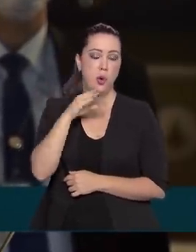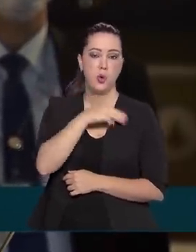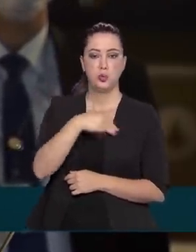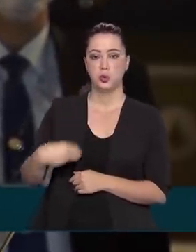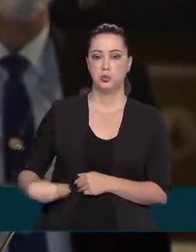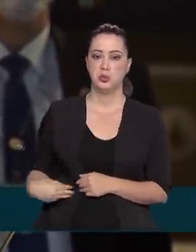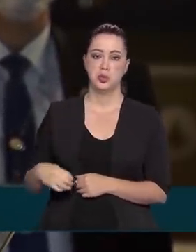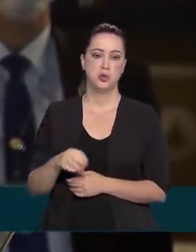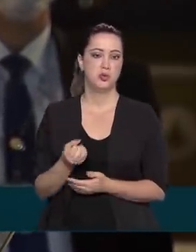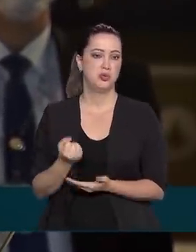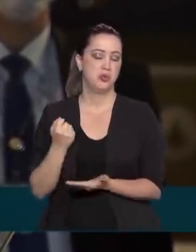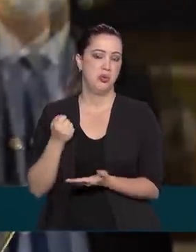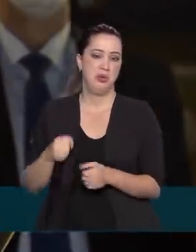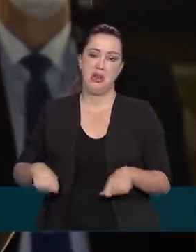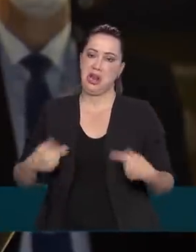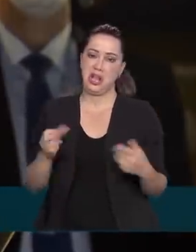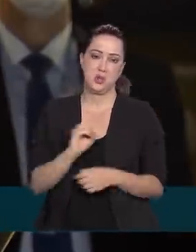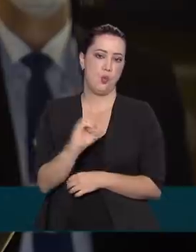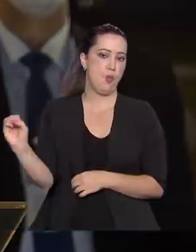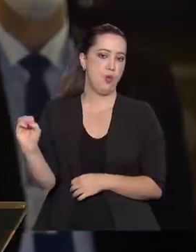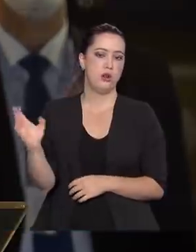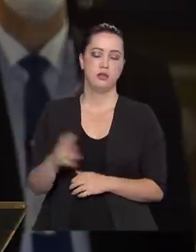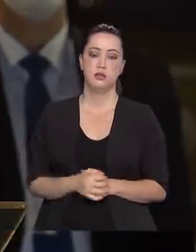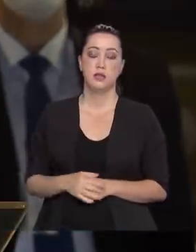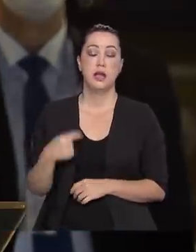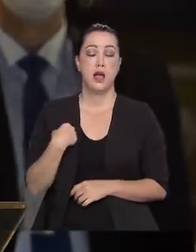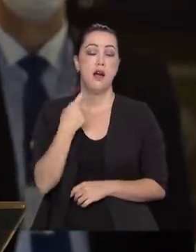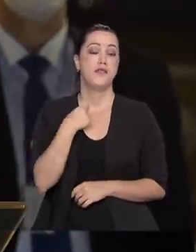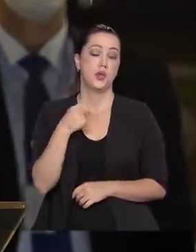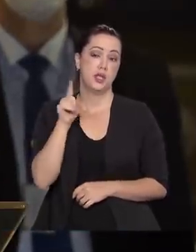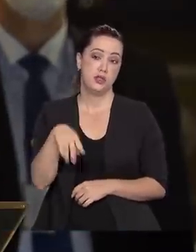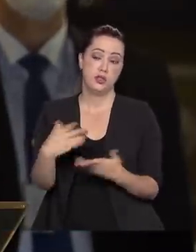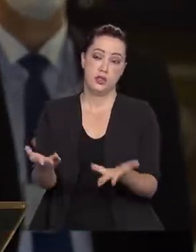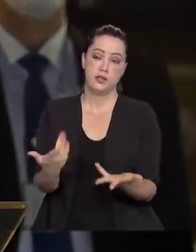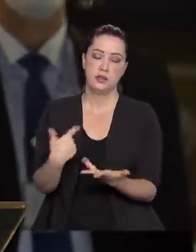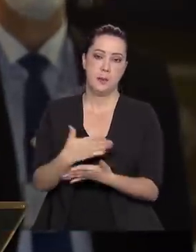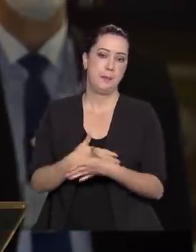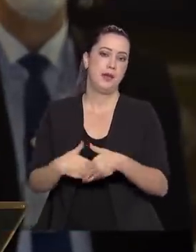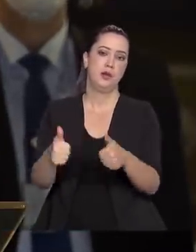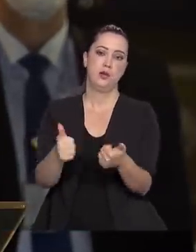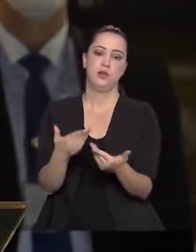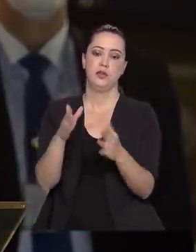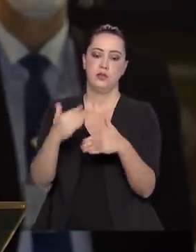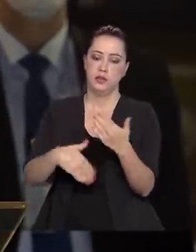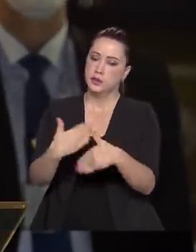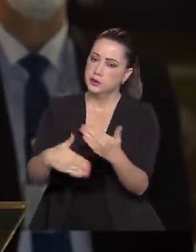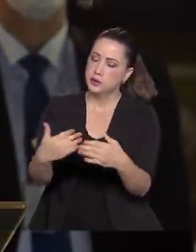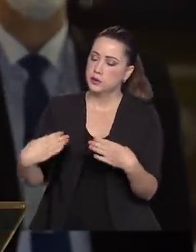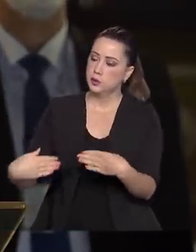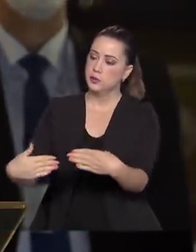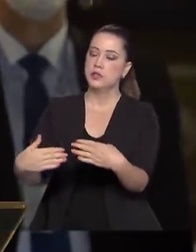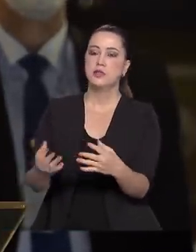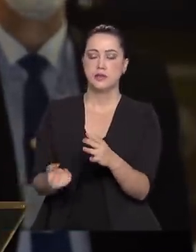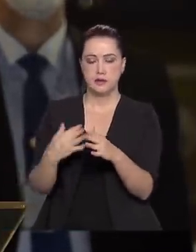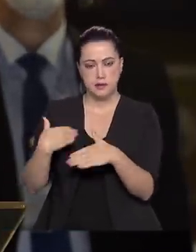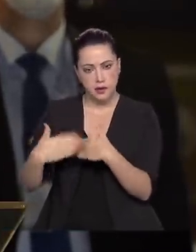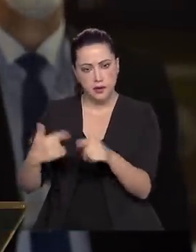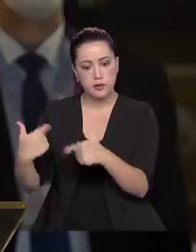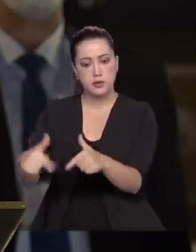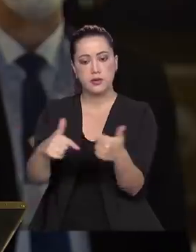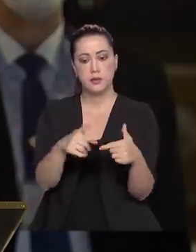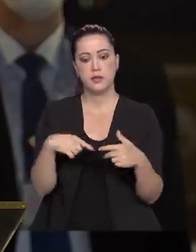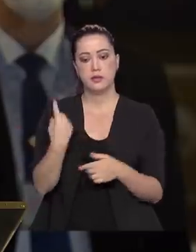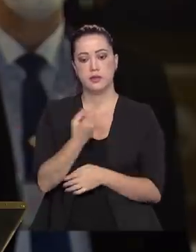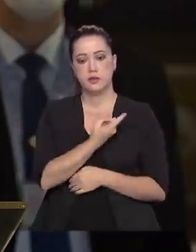Nada mais foi acrescido. E a intenção é essa, é otimizar e botar o ministério para funcionar nessa área, que estão